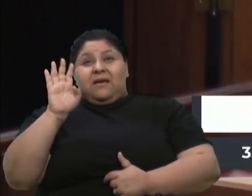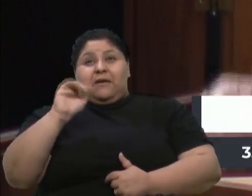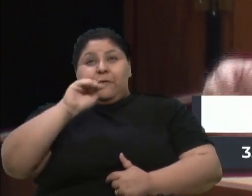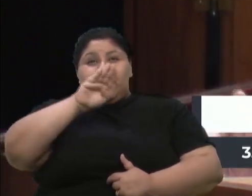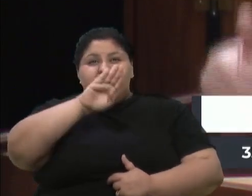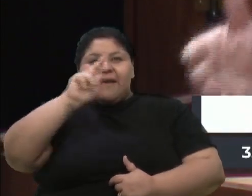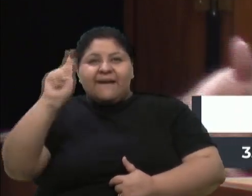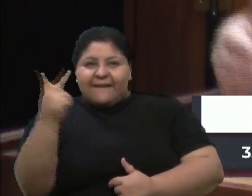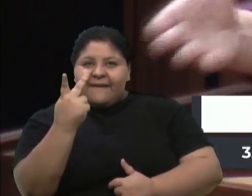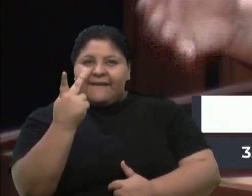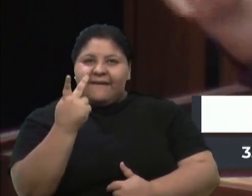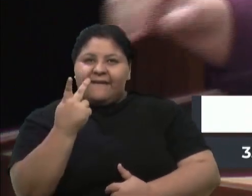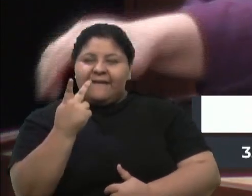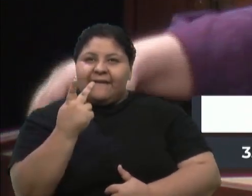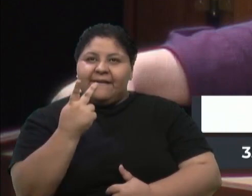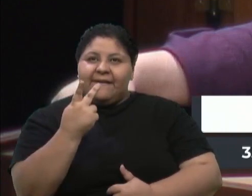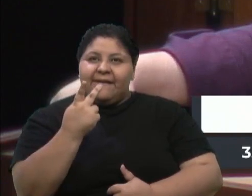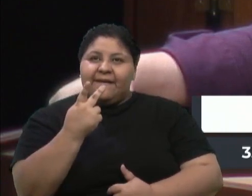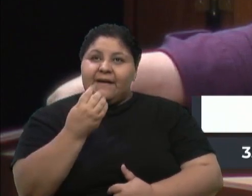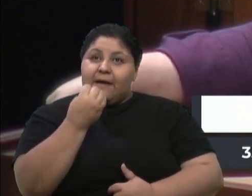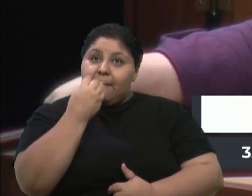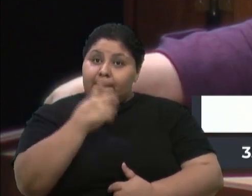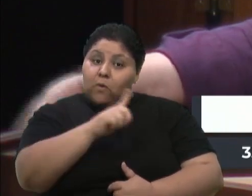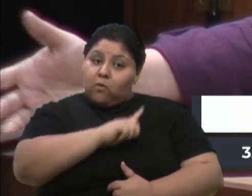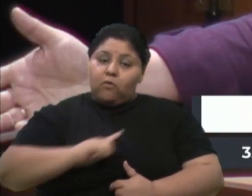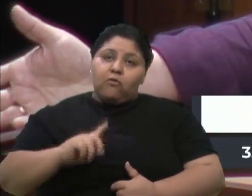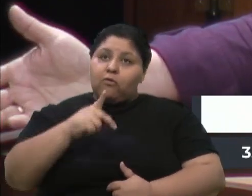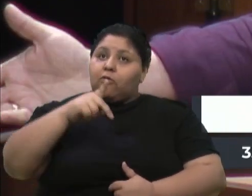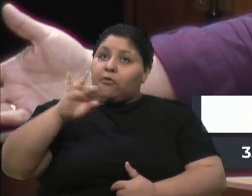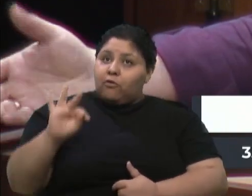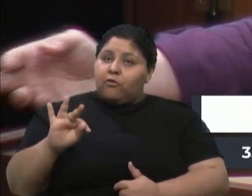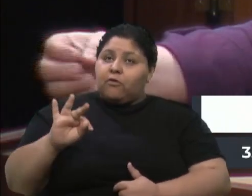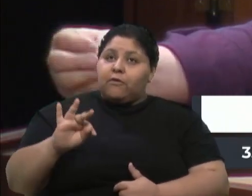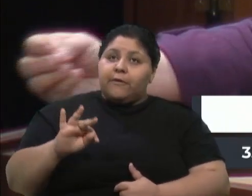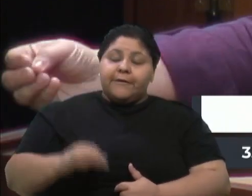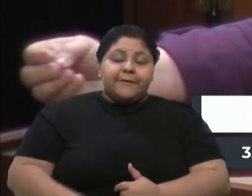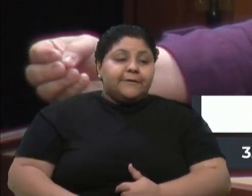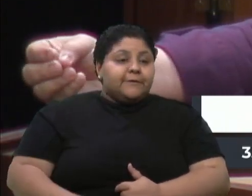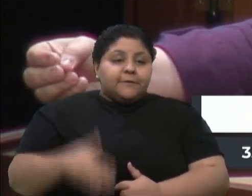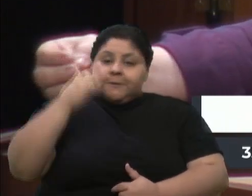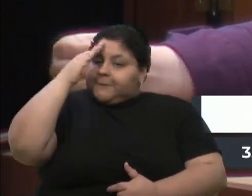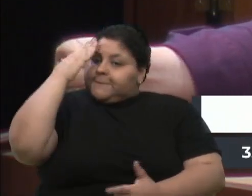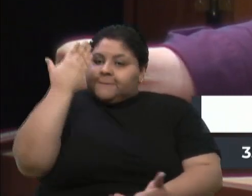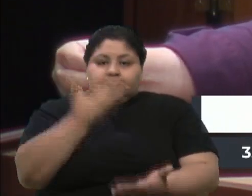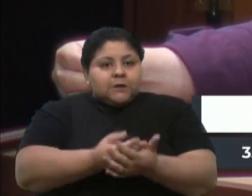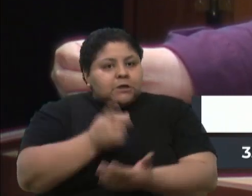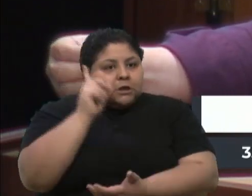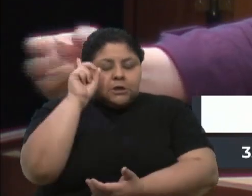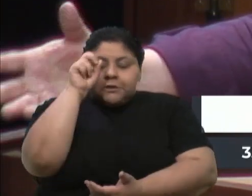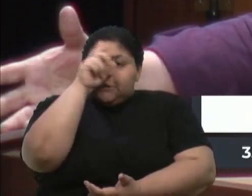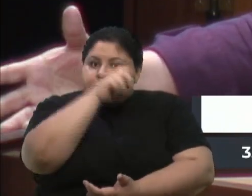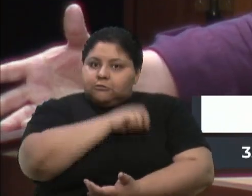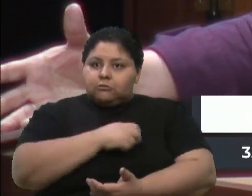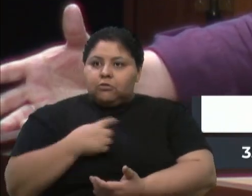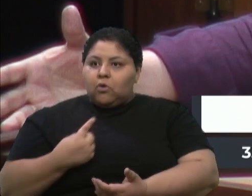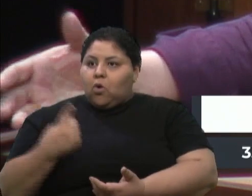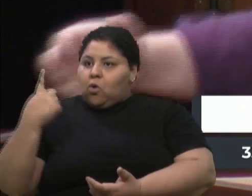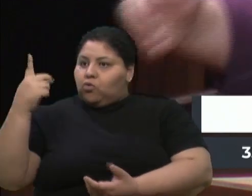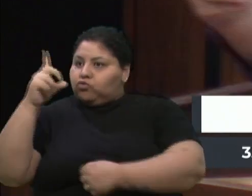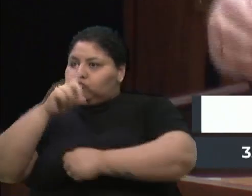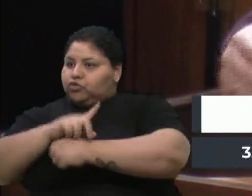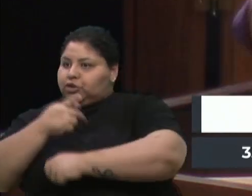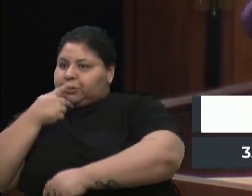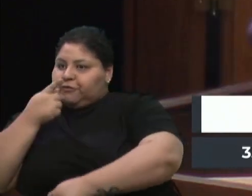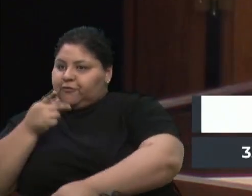A única coisa que deu certo, eles são contra. É inacreditável, é assim, um dia fala uma coisa, outro dia fala outra.